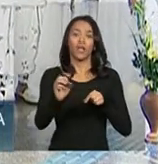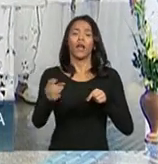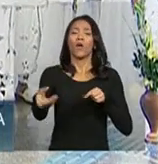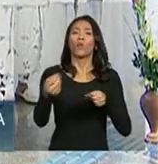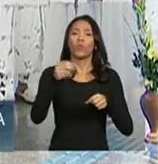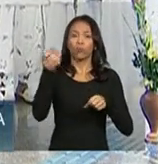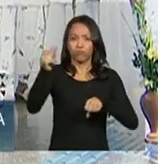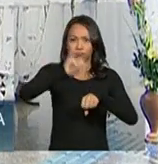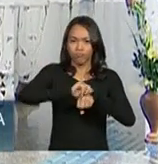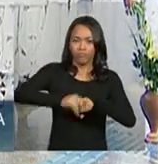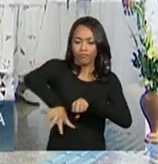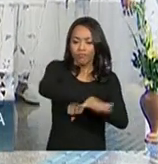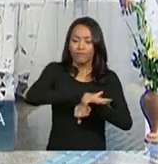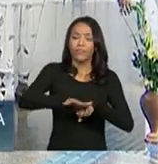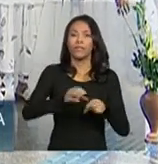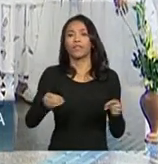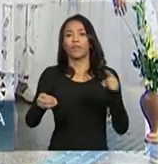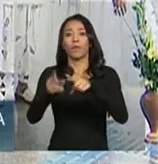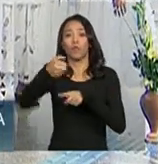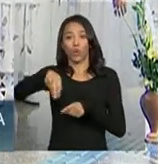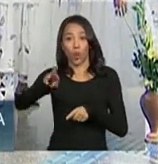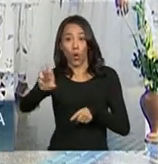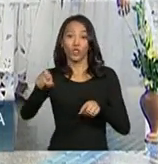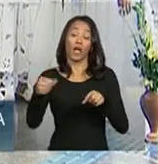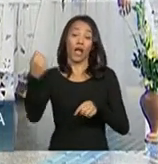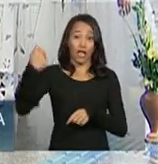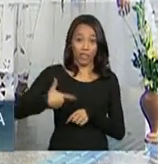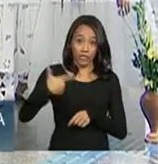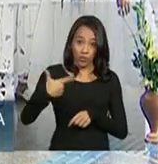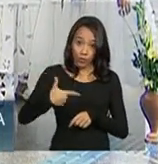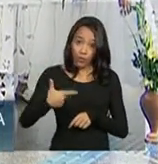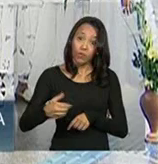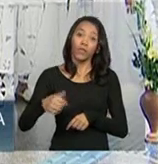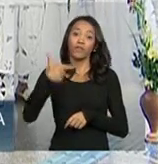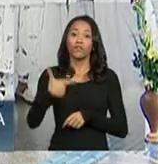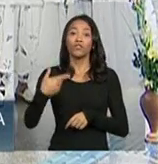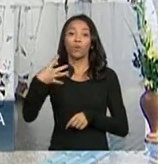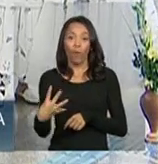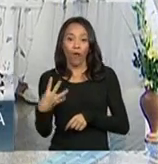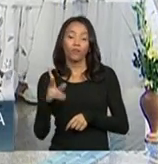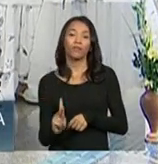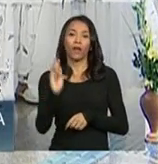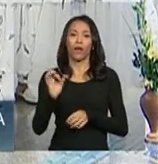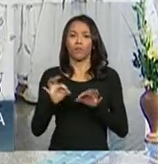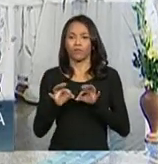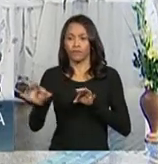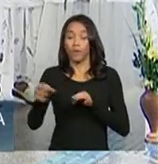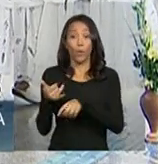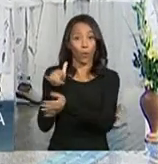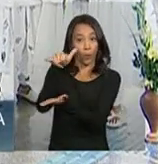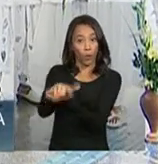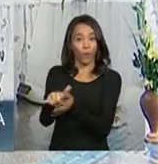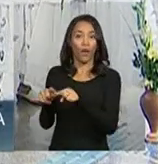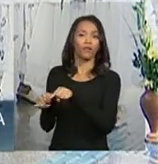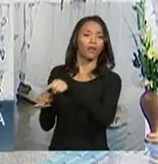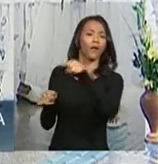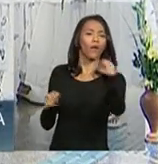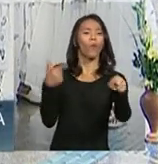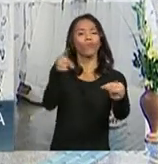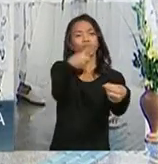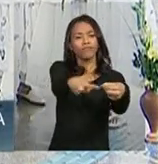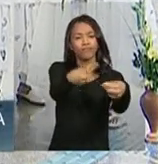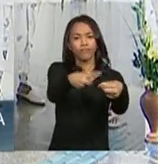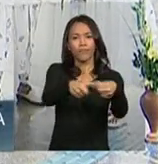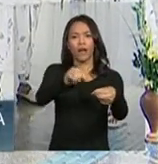norte da cidade. A segunda passa pelo aeroporto, essa segunda tem 24 quilômetros, passa pelo aeroporto e vai até o município vizinho de